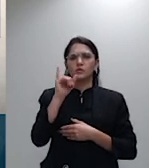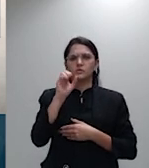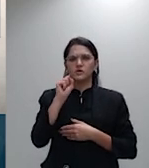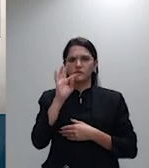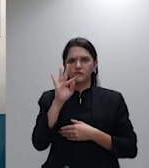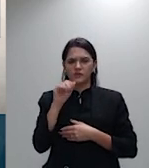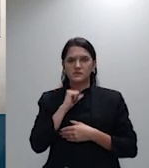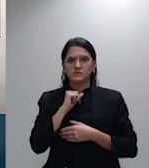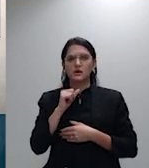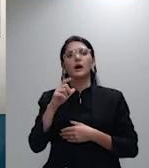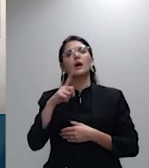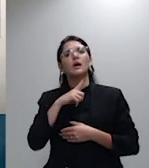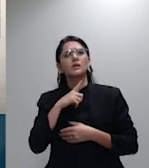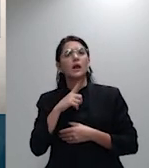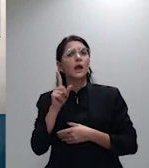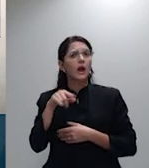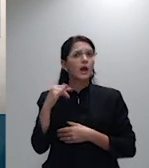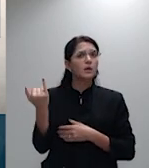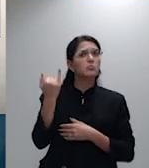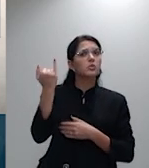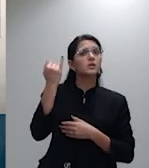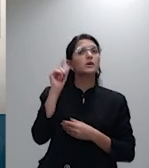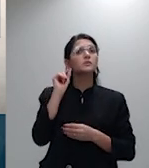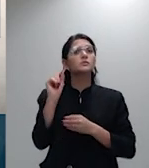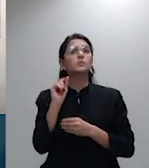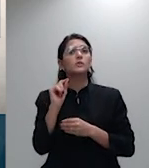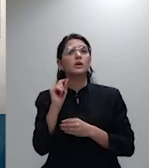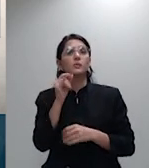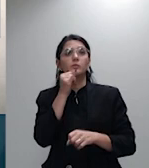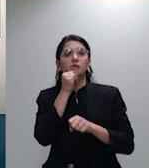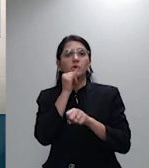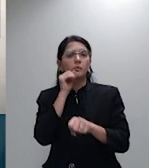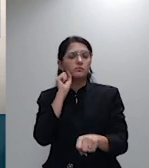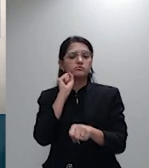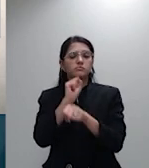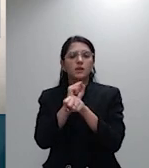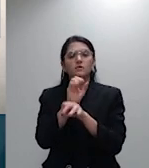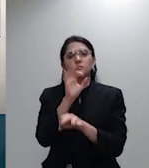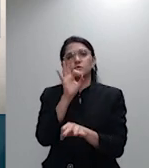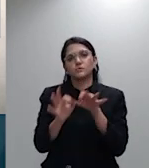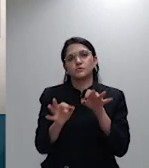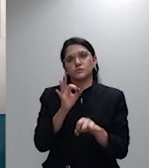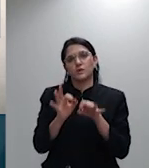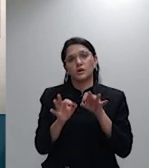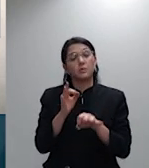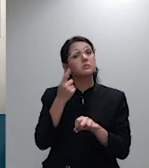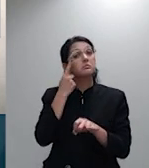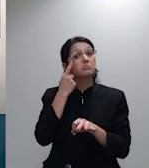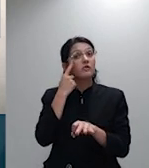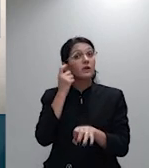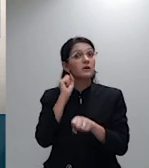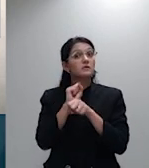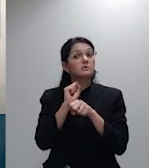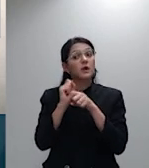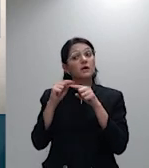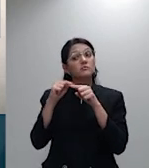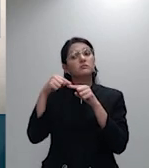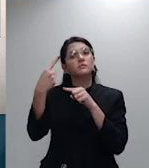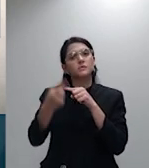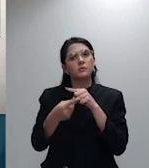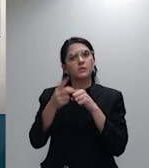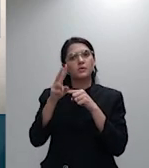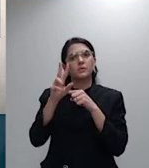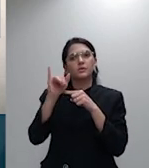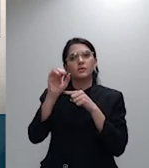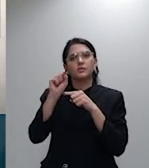interromper aqui o julgamento e aguardar o desfecho do julgamento das teses para depois se